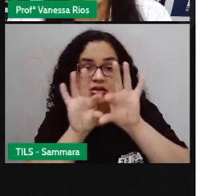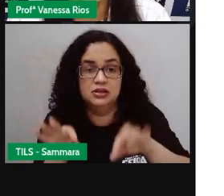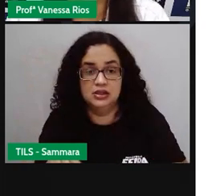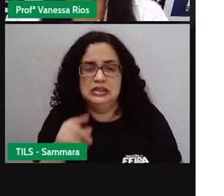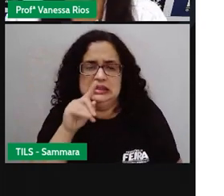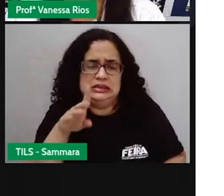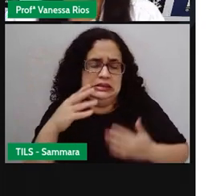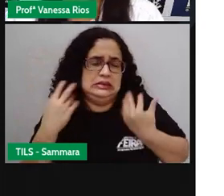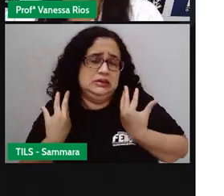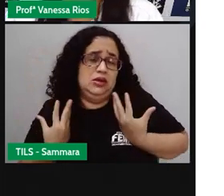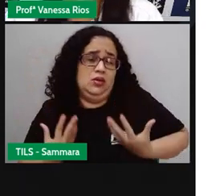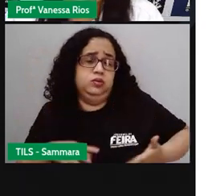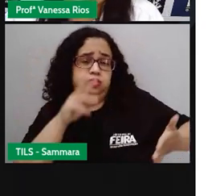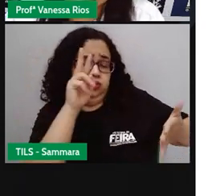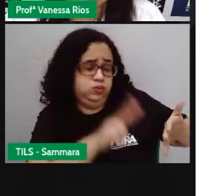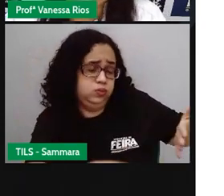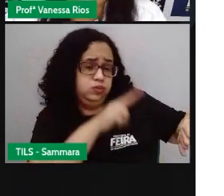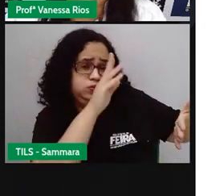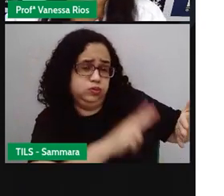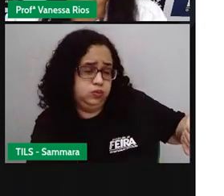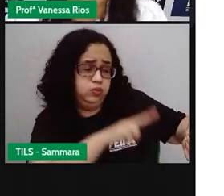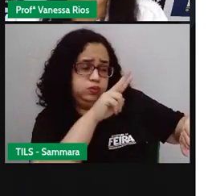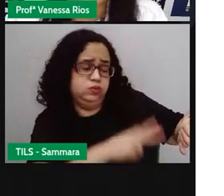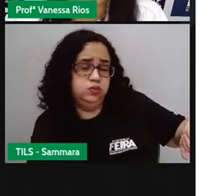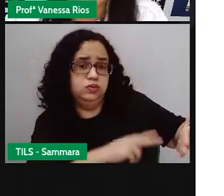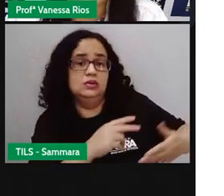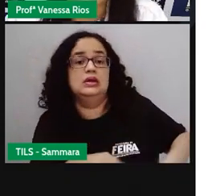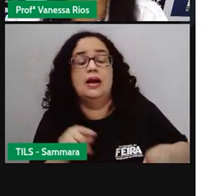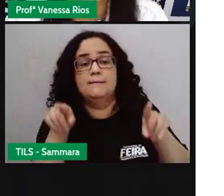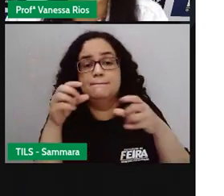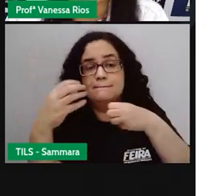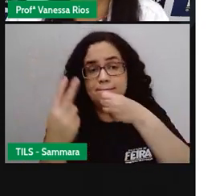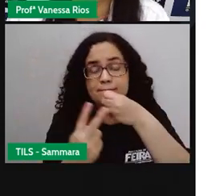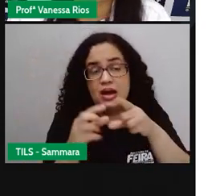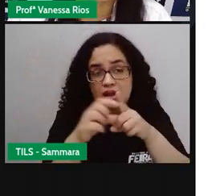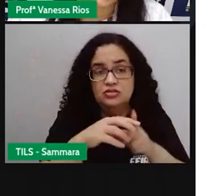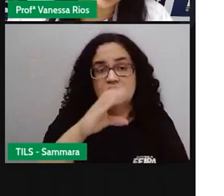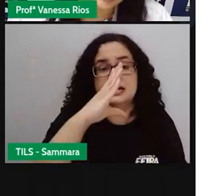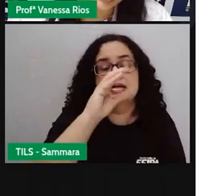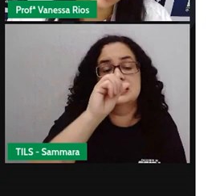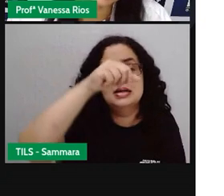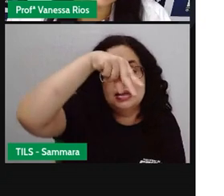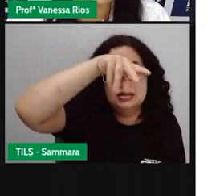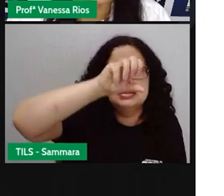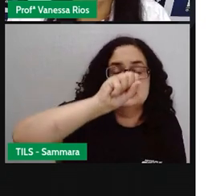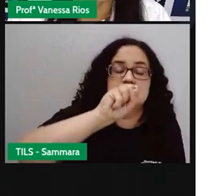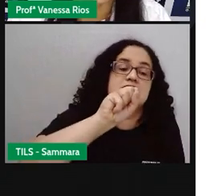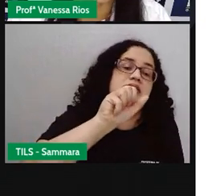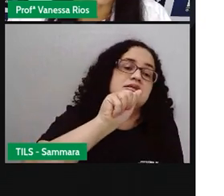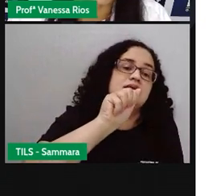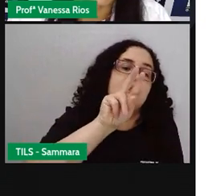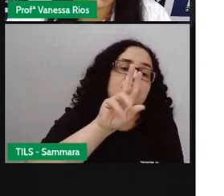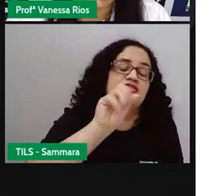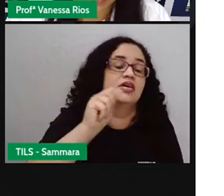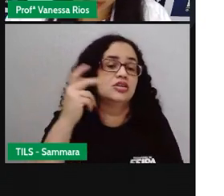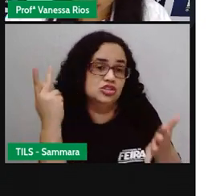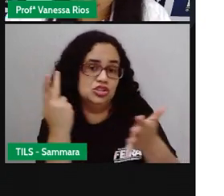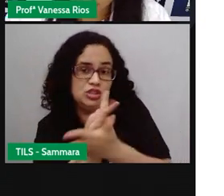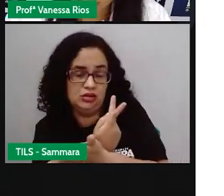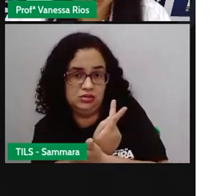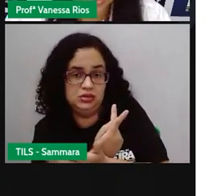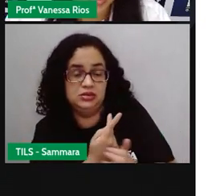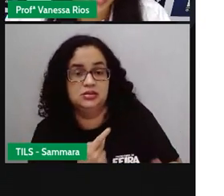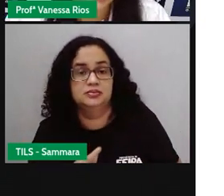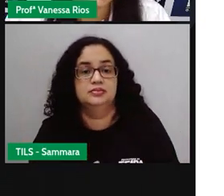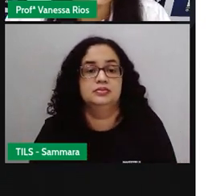Então, eu cansava de ler. Cansava também se refere a algo que já aconteceu, que já foi feito. Então,